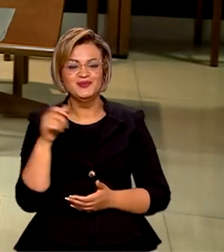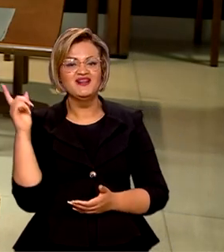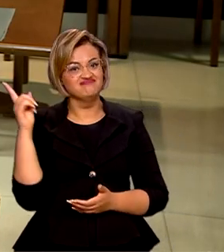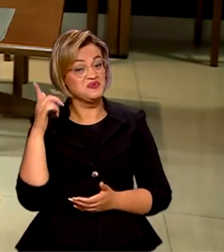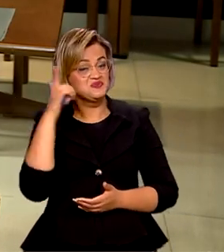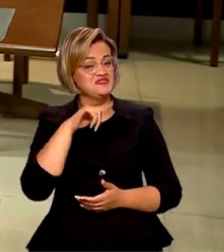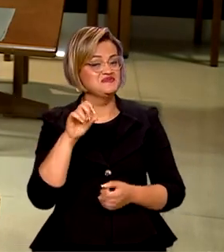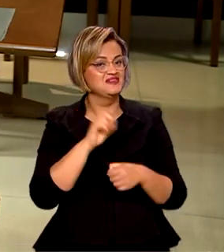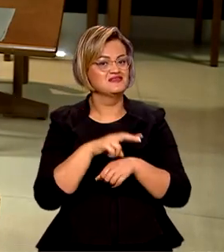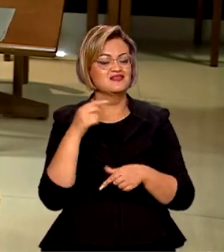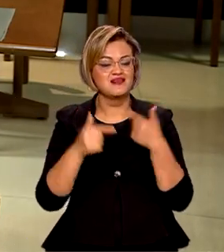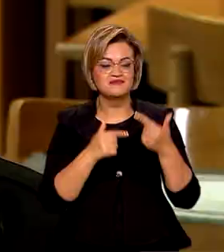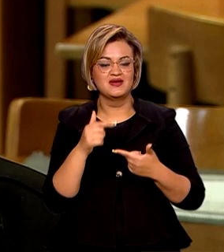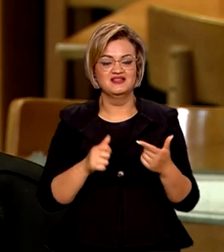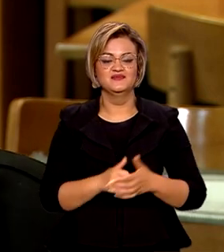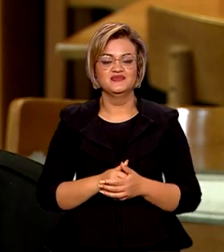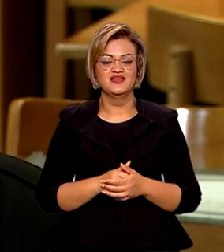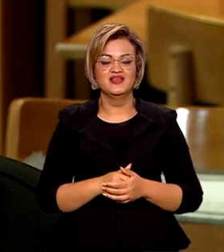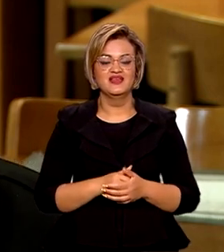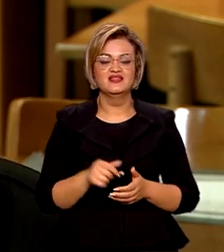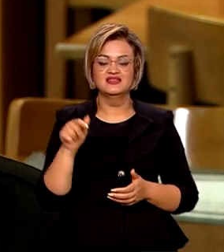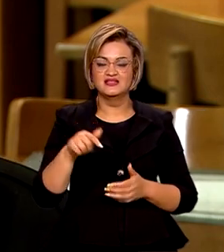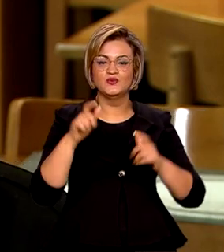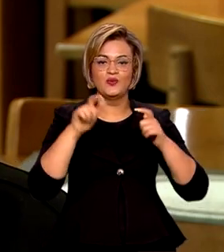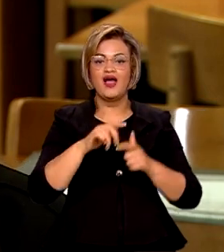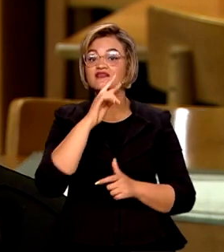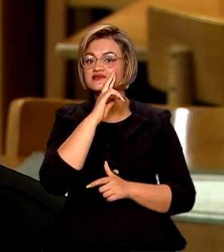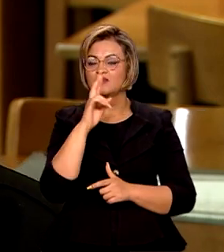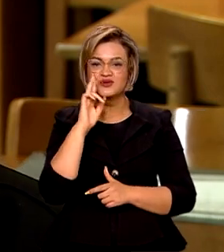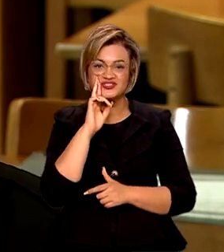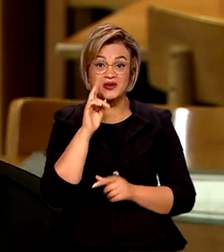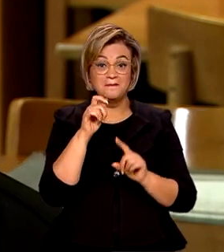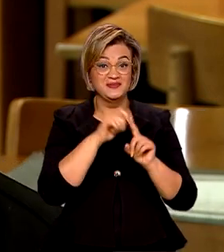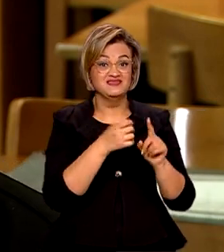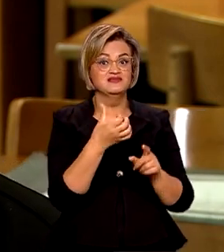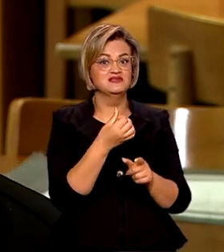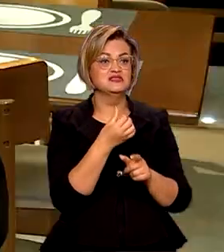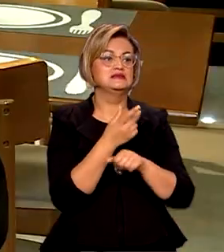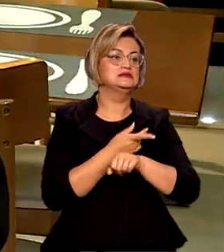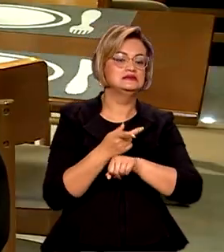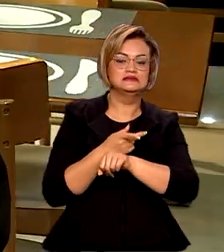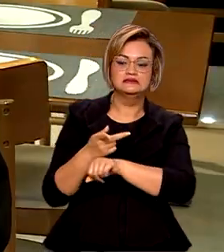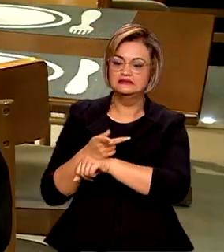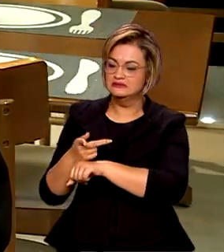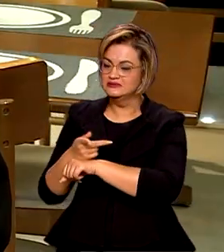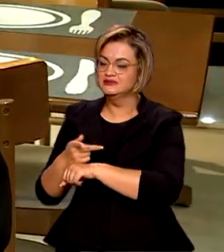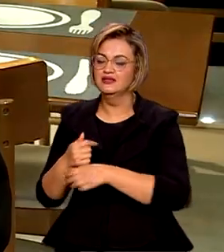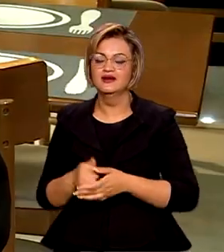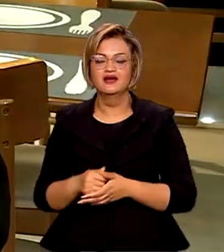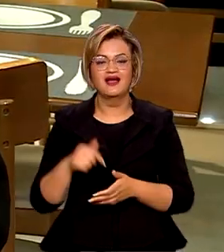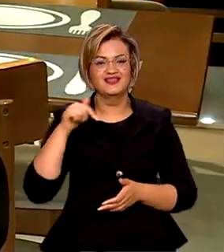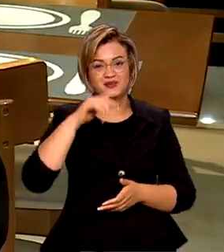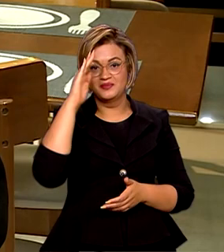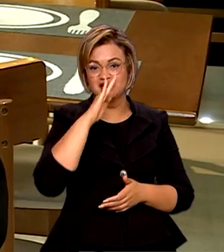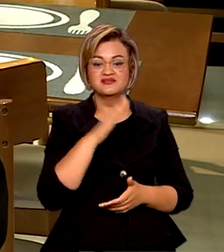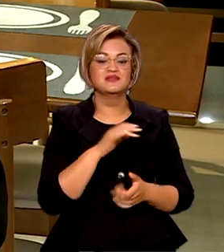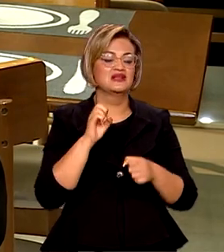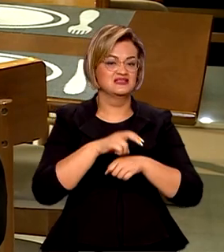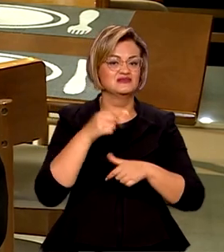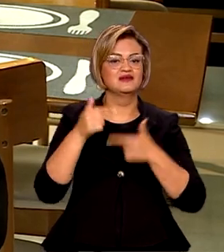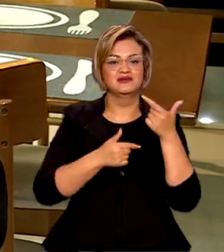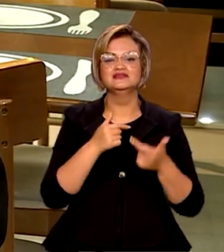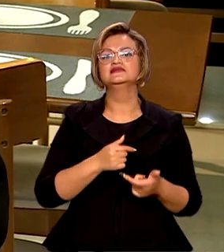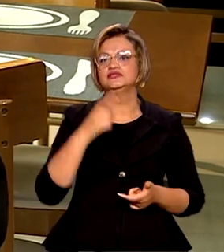parte deste grupo. Conseguiu uma vaga neste restaurante depois de seis meses de procura. No Brasil, hoje em dia, para conseguir emprego está